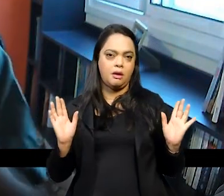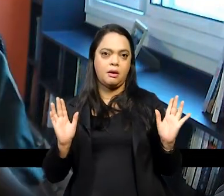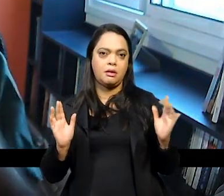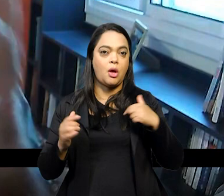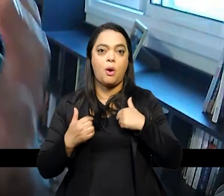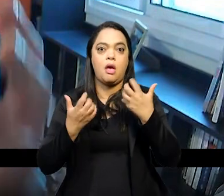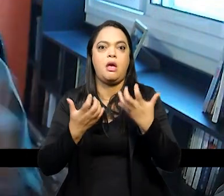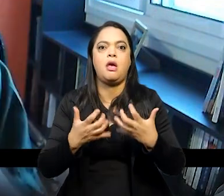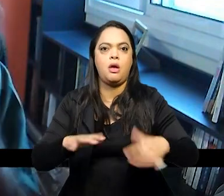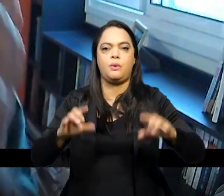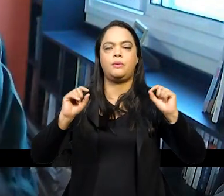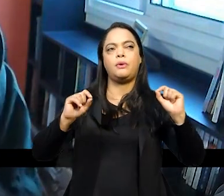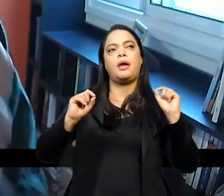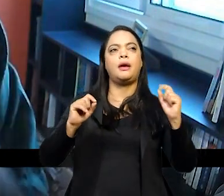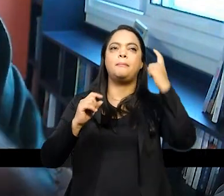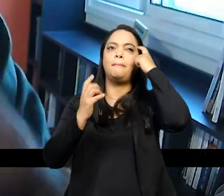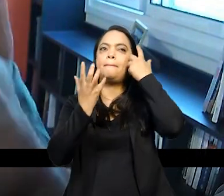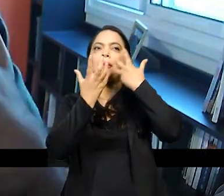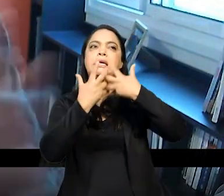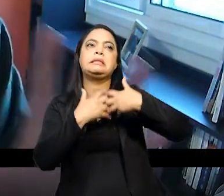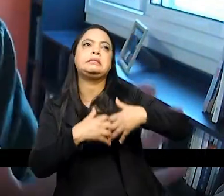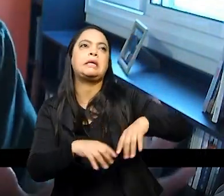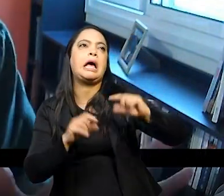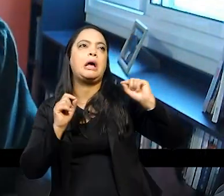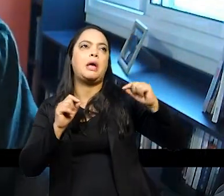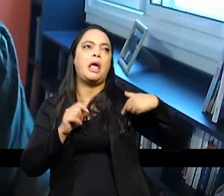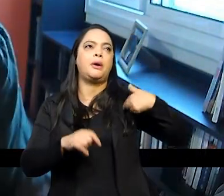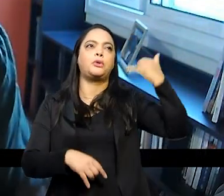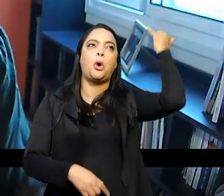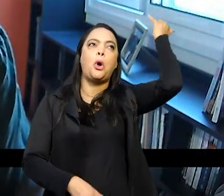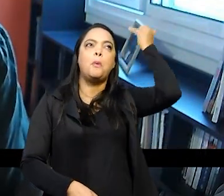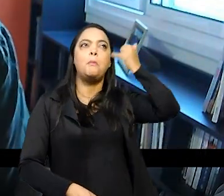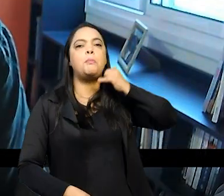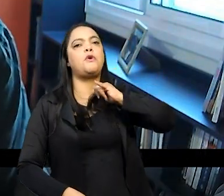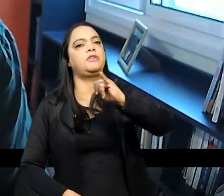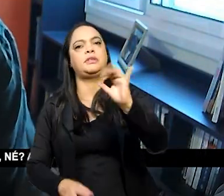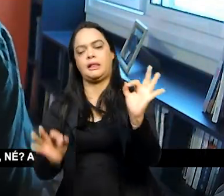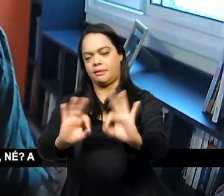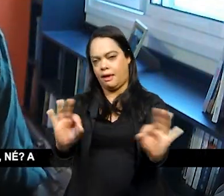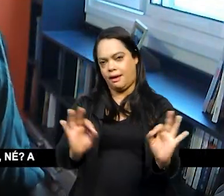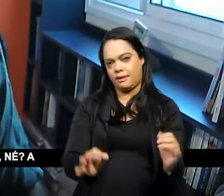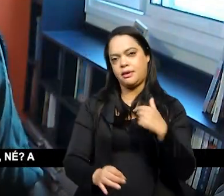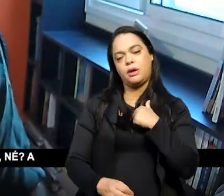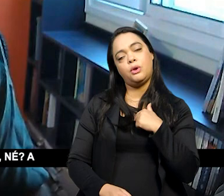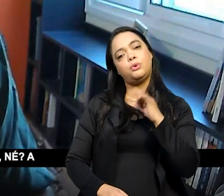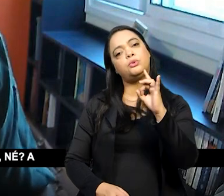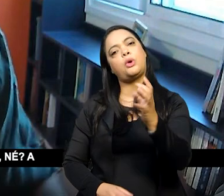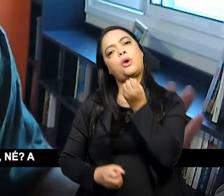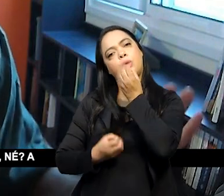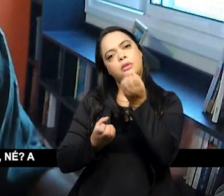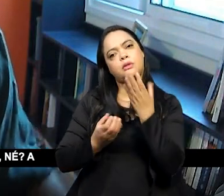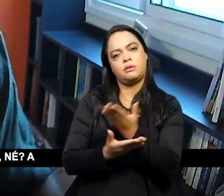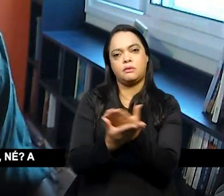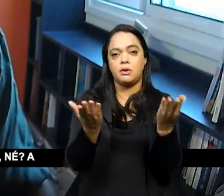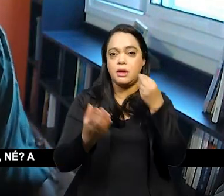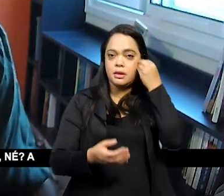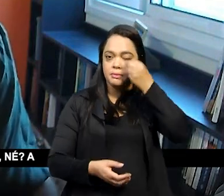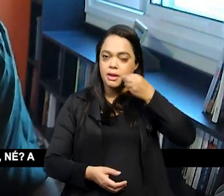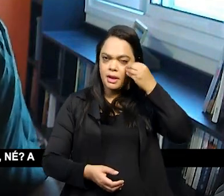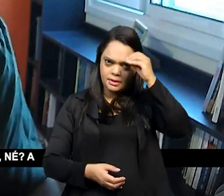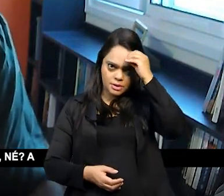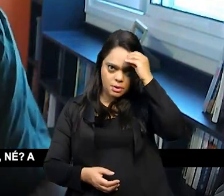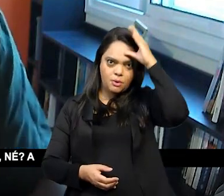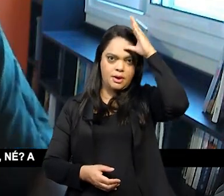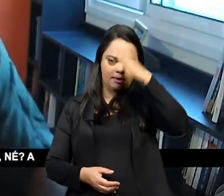tom aqui messiânico mas eu tô tô tentando compartilhar com vocês alguns conhecimentos e algumas experiências é só isso tá